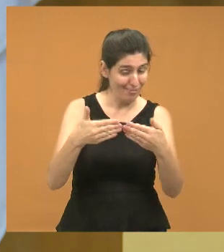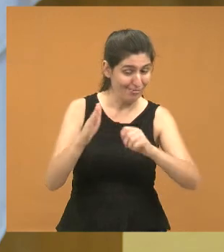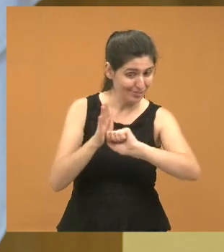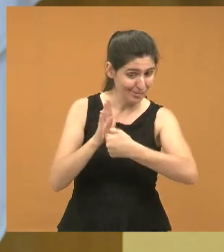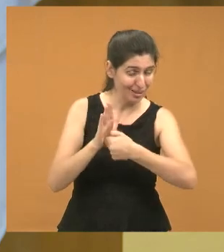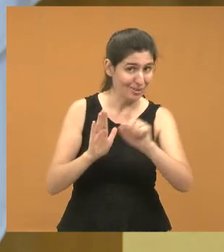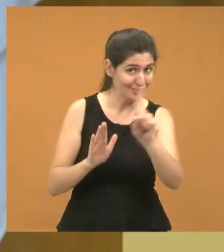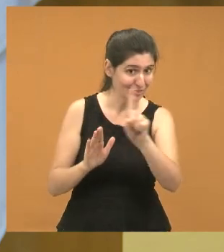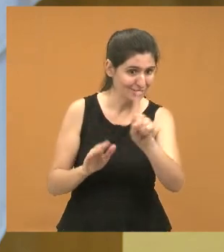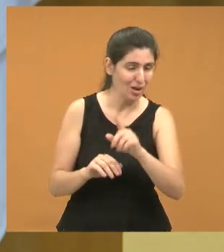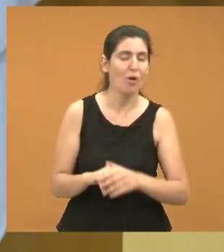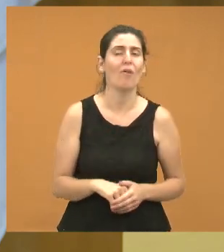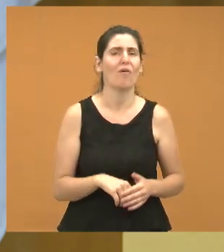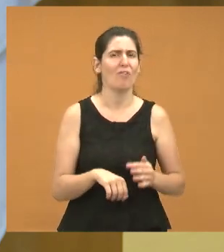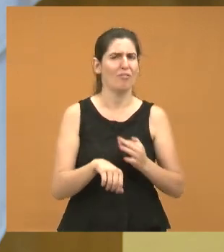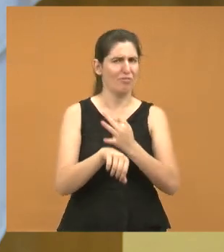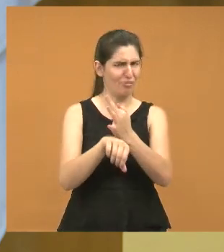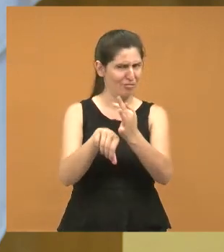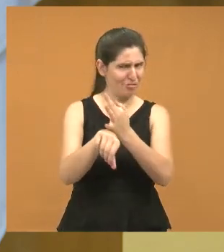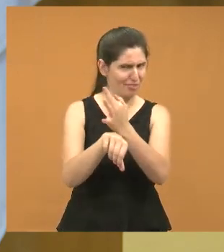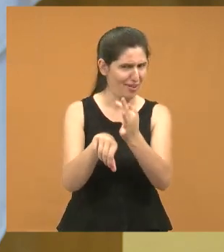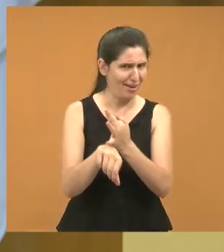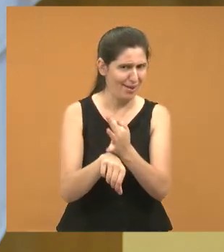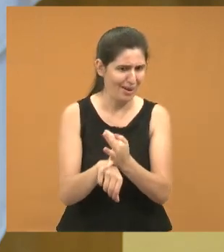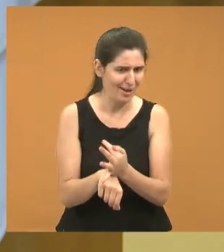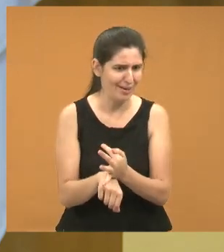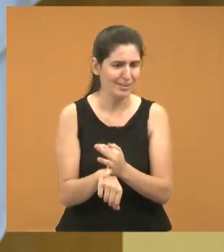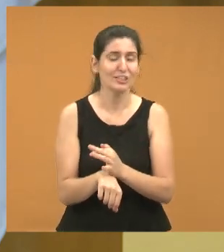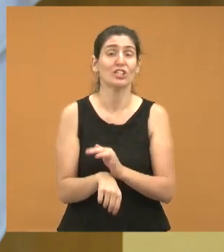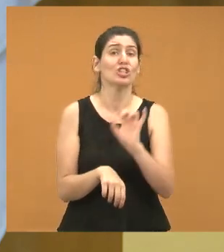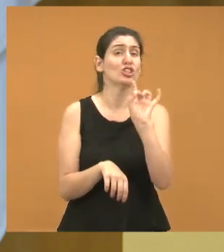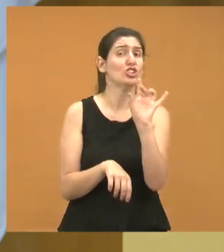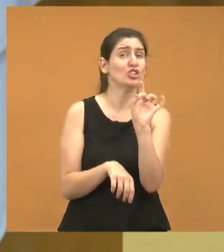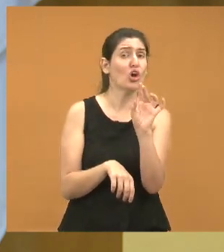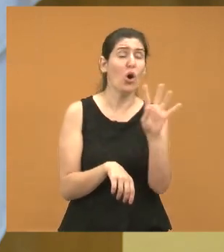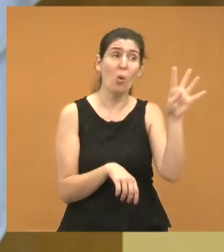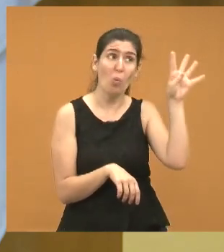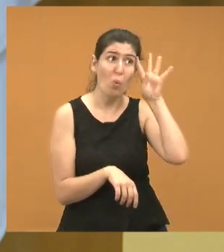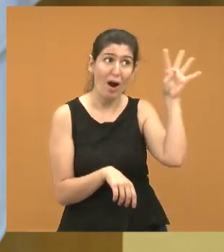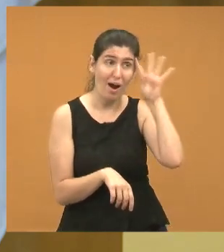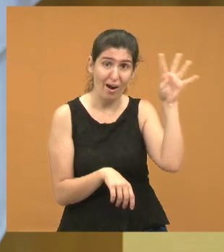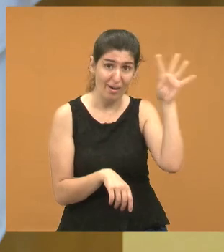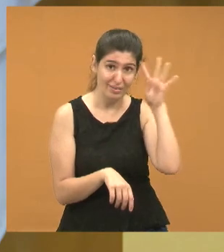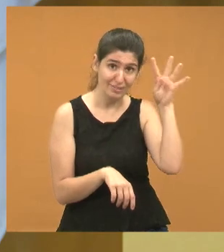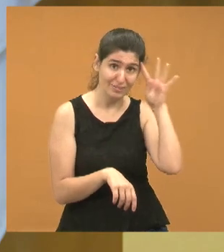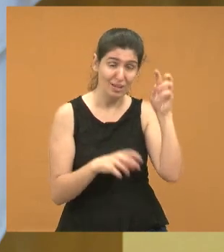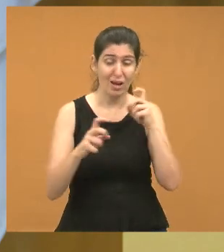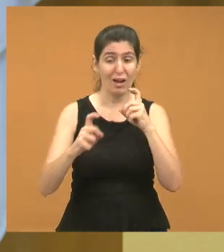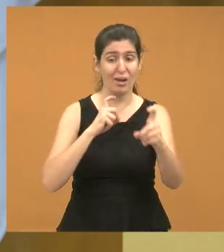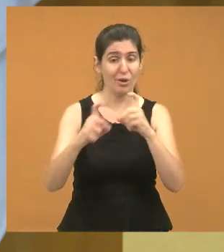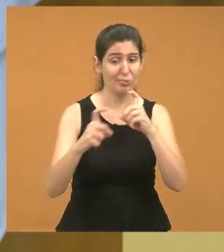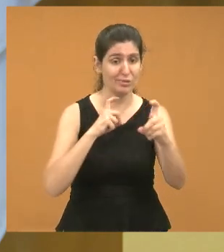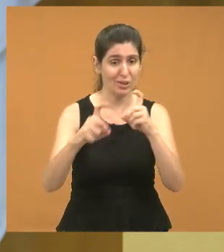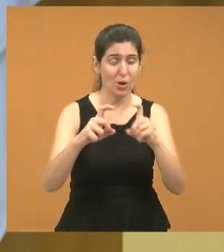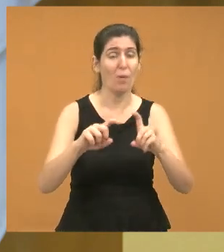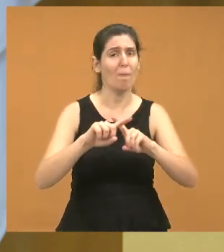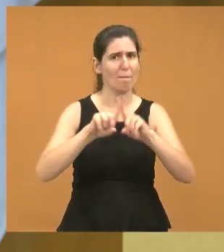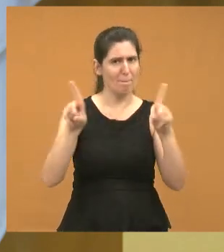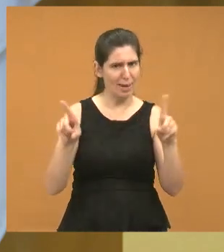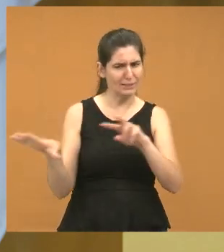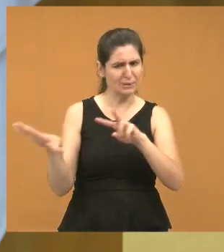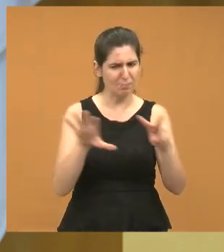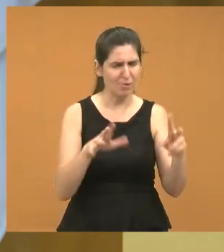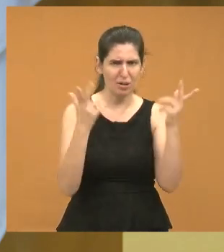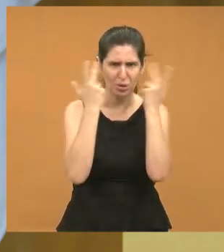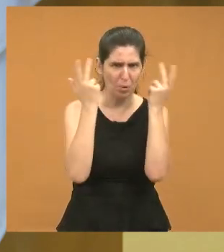recesso apenas para a sessão ordinária nessa casa, mas o nosso trabalho continua, o gabinete de porta aberta para atender com muito prazer. Grande